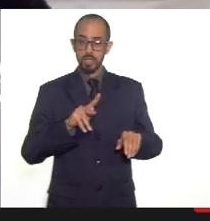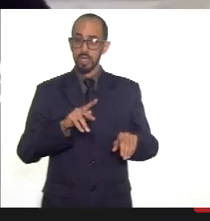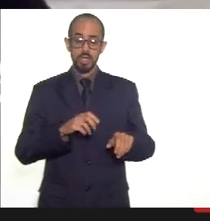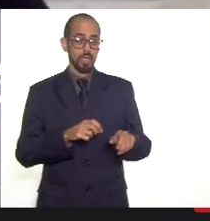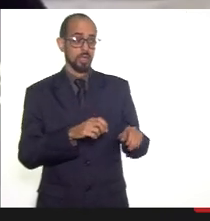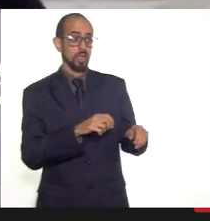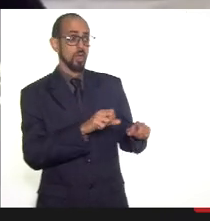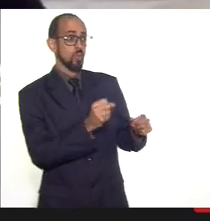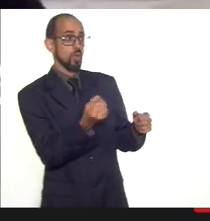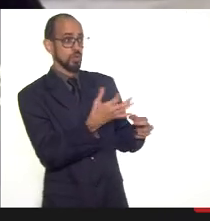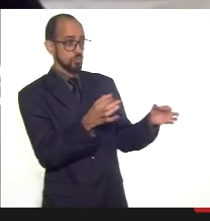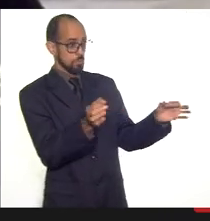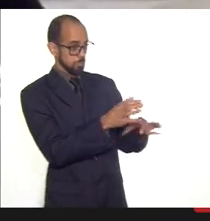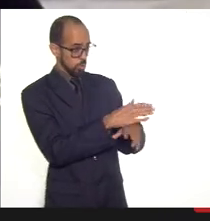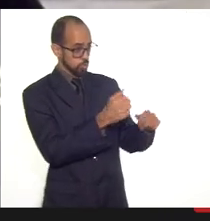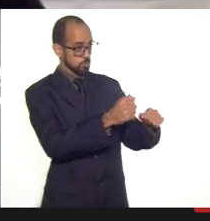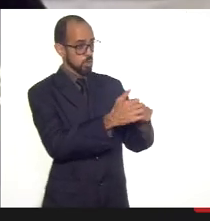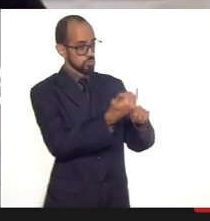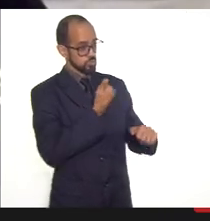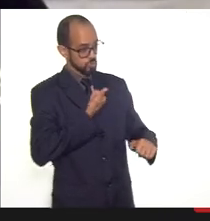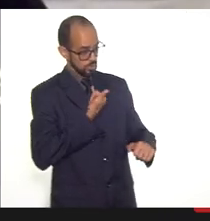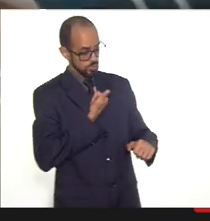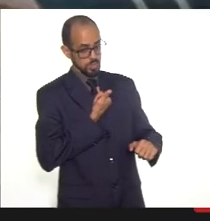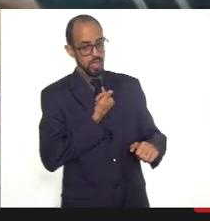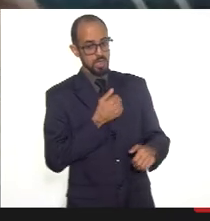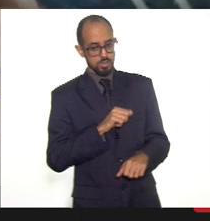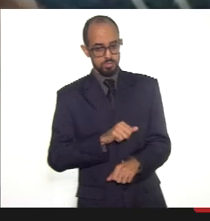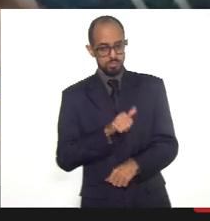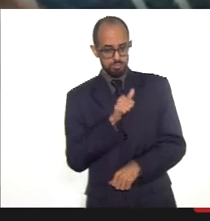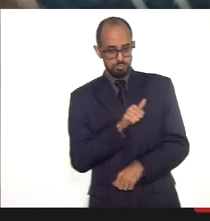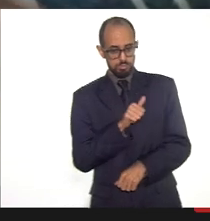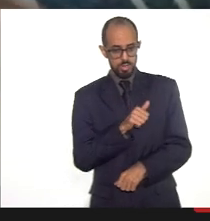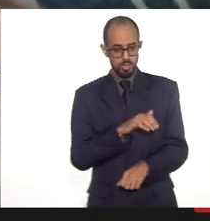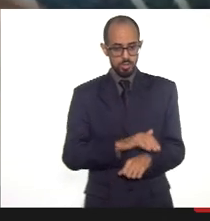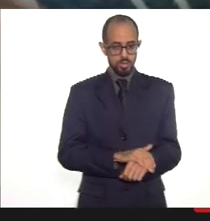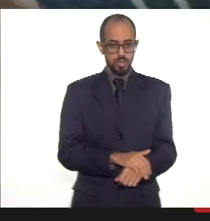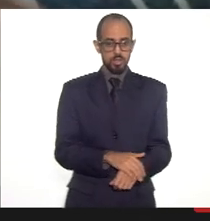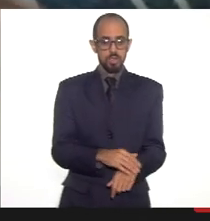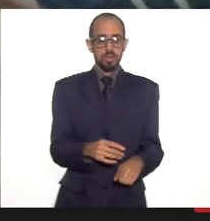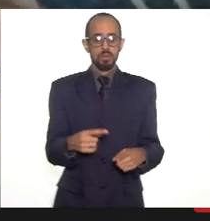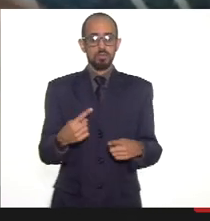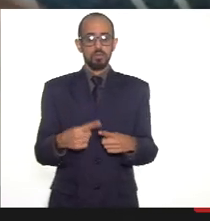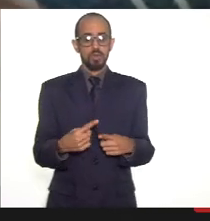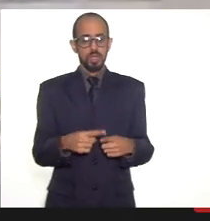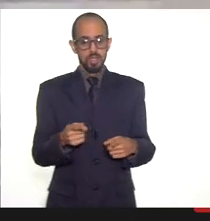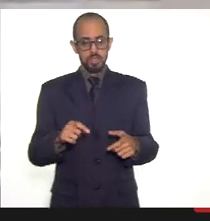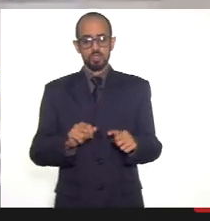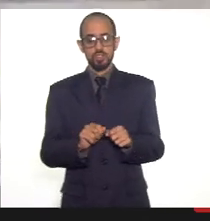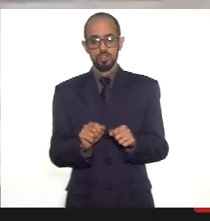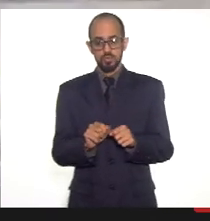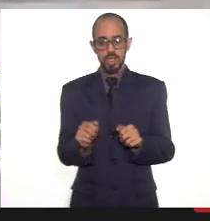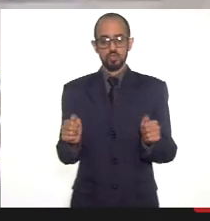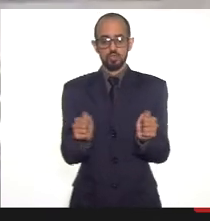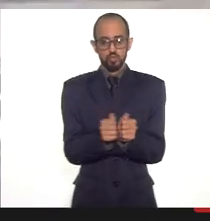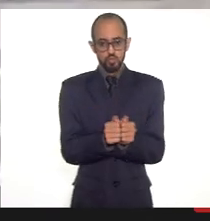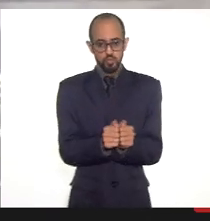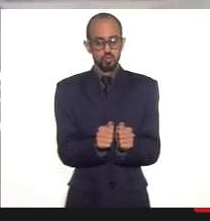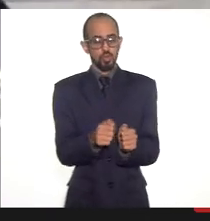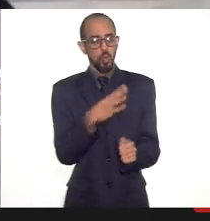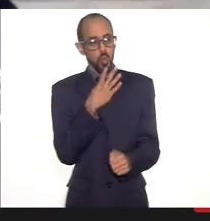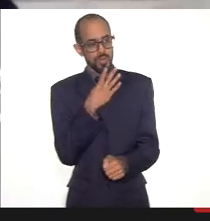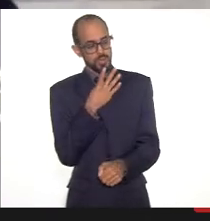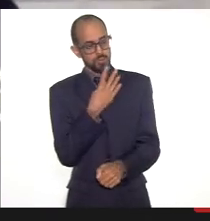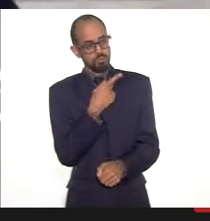pode nos acionar tá que nós estejamos esse em estar junto e conhecer esse plano